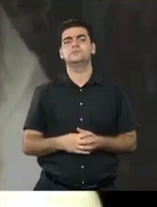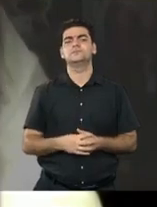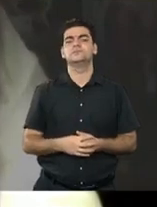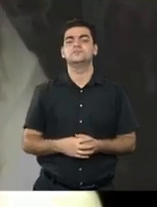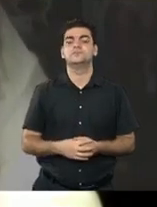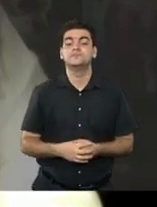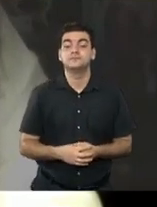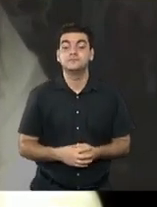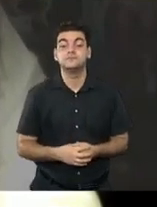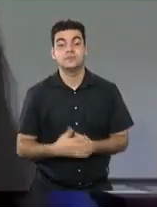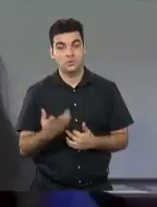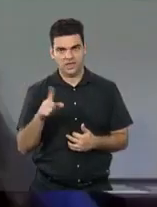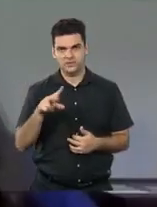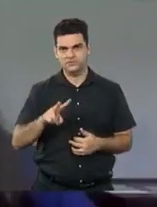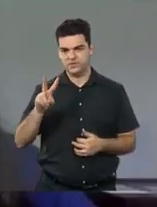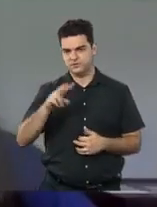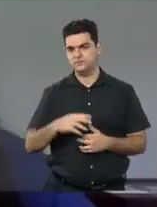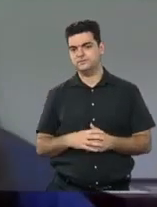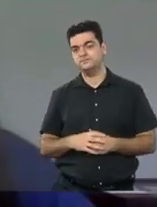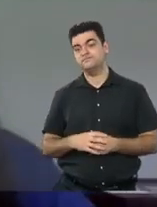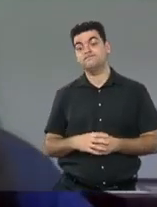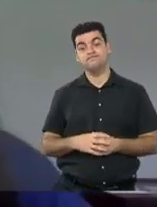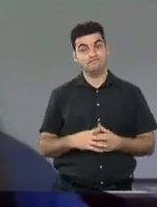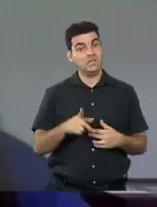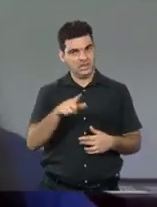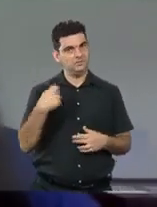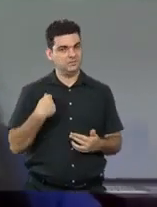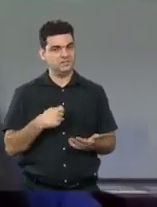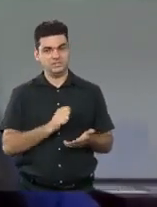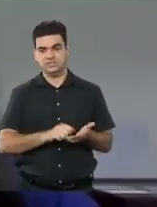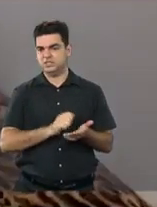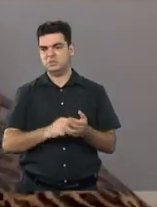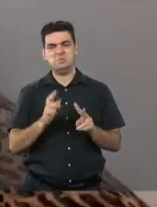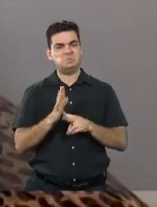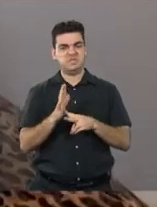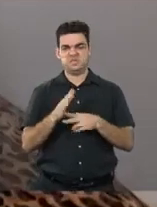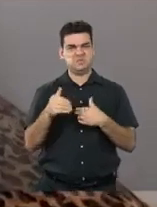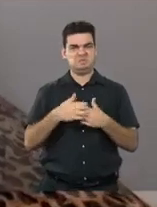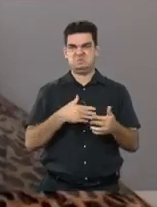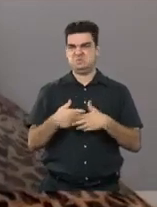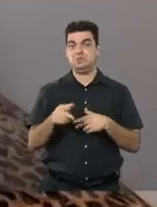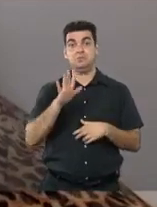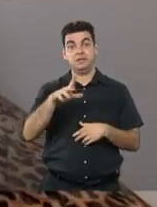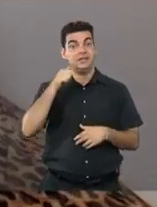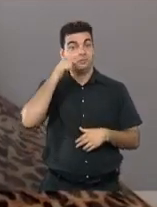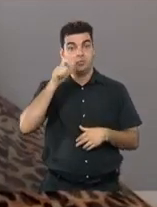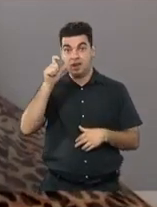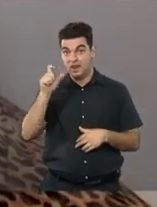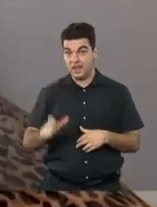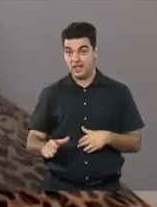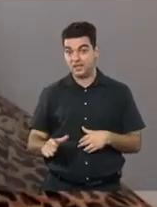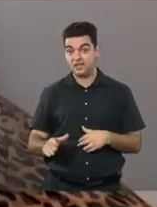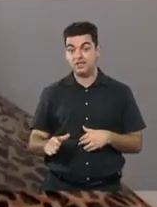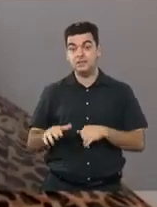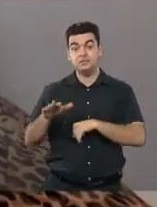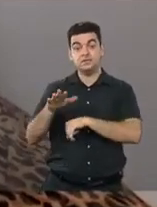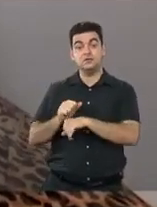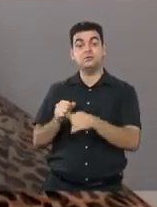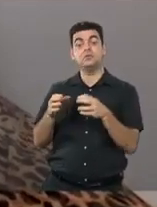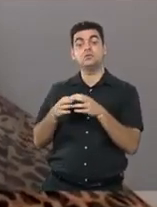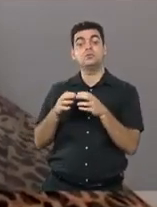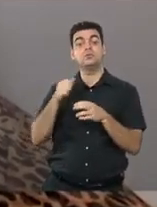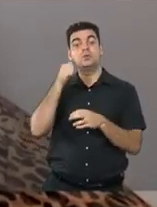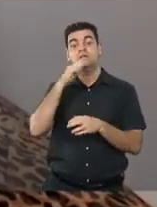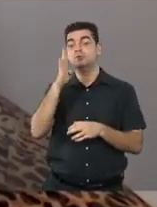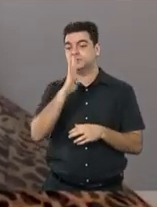os valores, né, Luiz? Não, e ela tem que assinar, ela pode ser de qualquer partido, mas para ela ser indicada pelo Grupo Mulheres